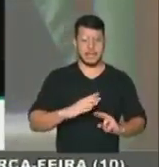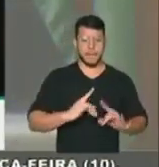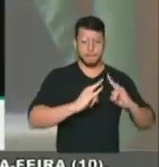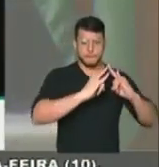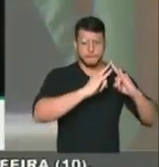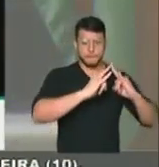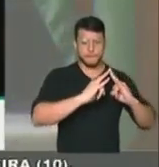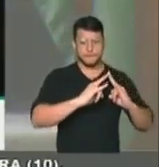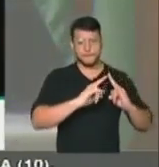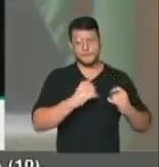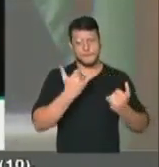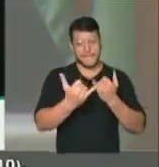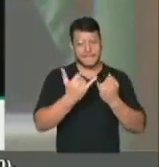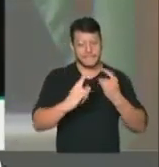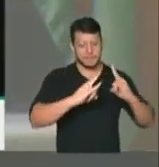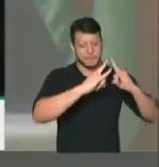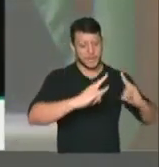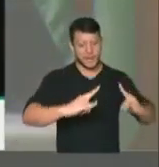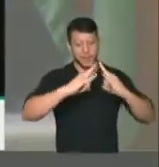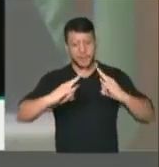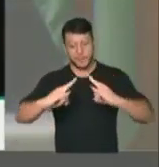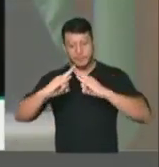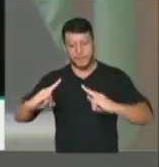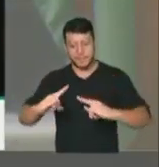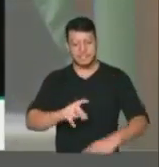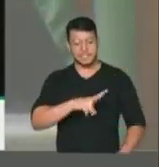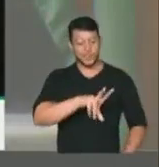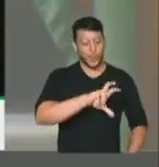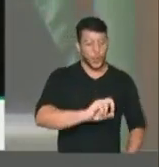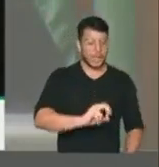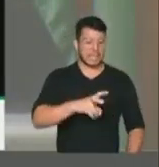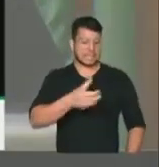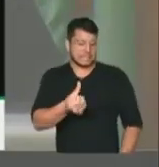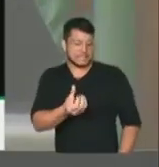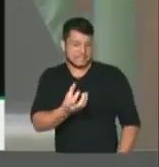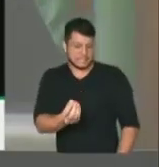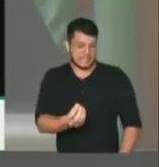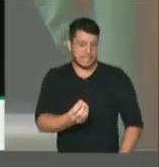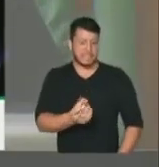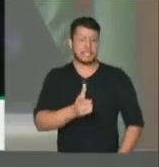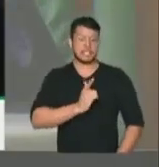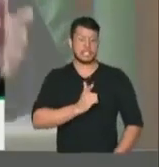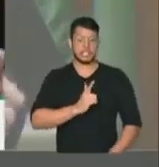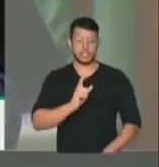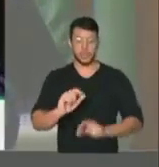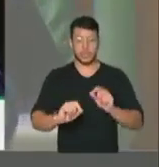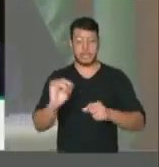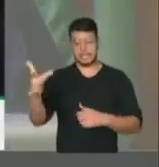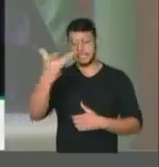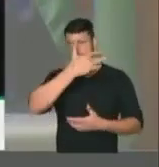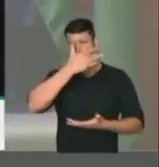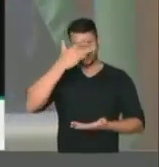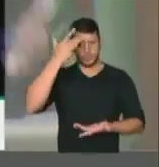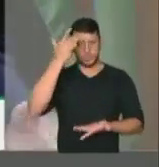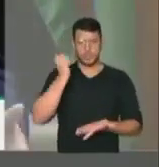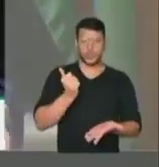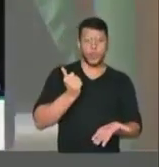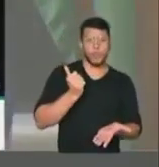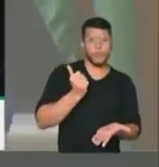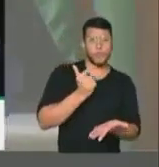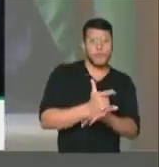a gente chama lá no Nordeste, de livros e as pessoas comprando outras,